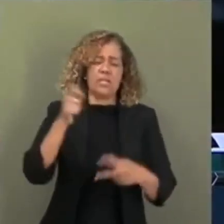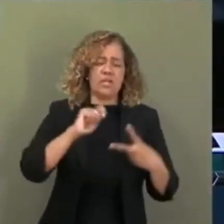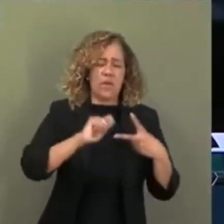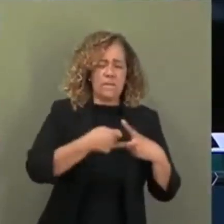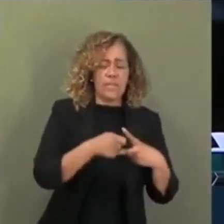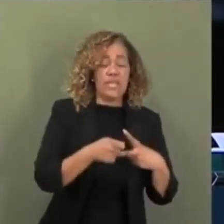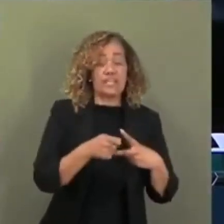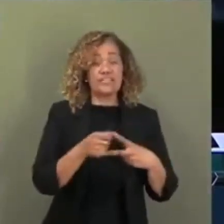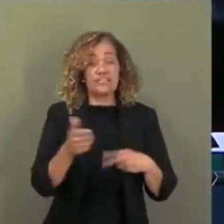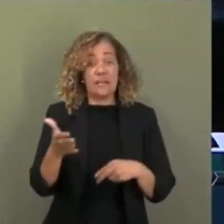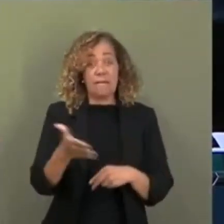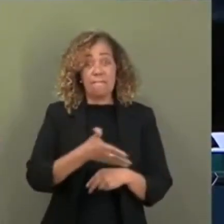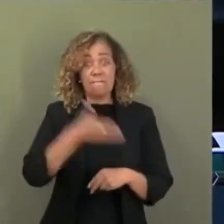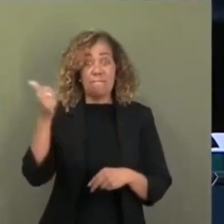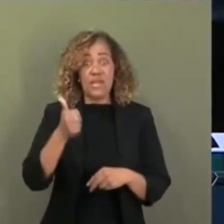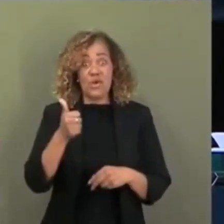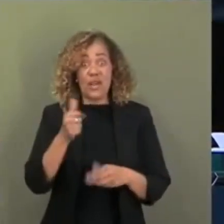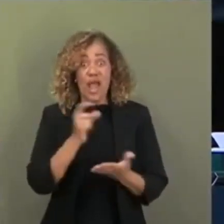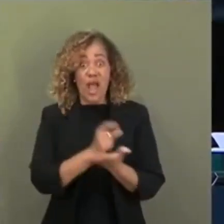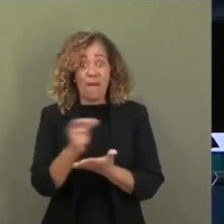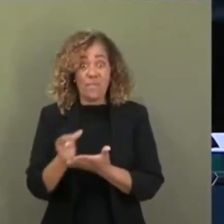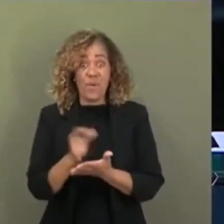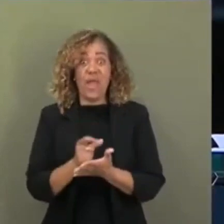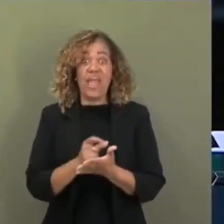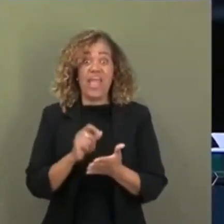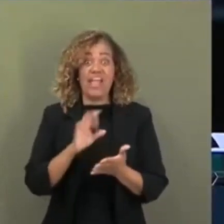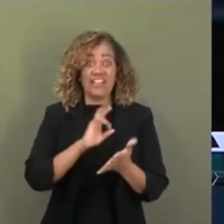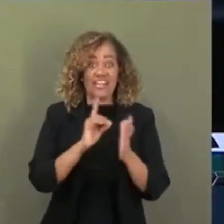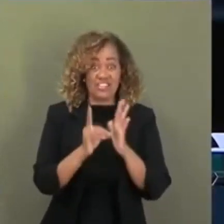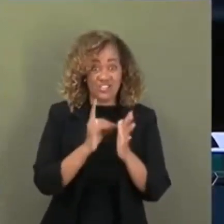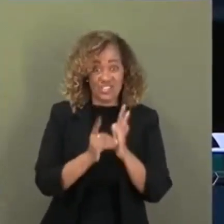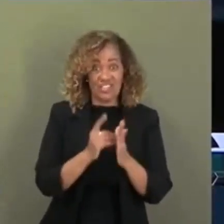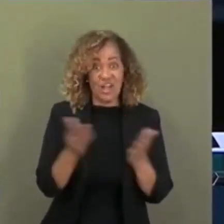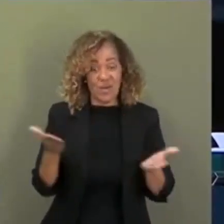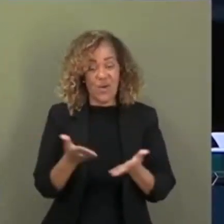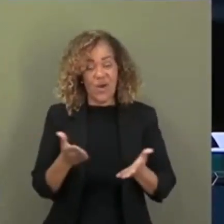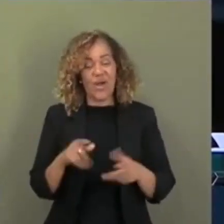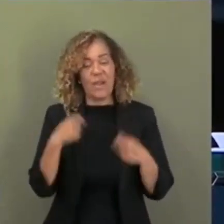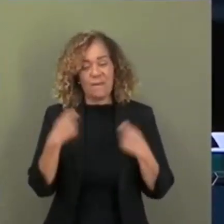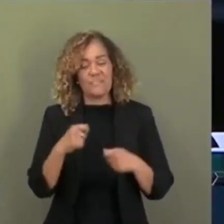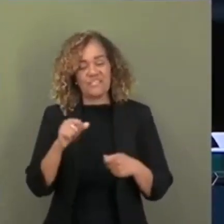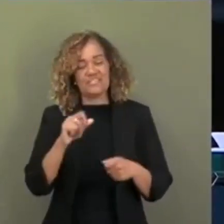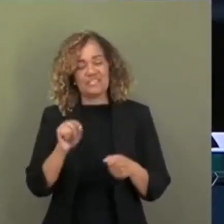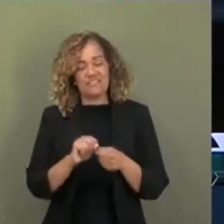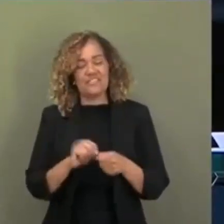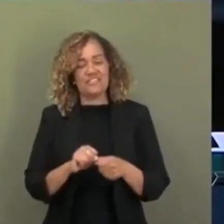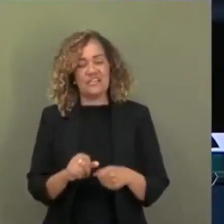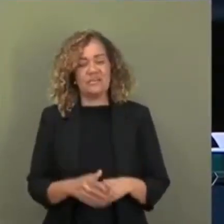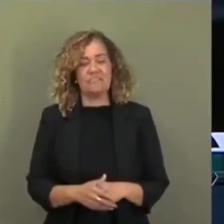Drex. Eu acho que dá para fazer as coisas com equilíbrio, dá para fazer as coisas com eficiência. Então, mas agradeço aos seus comentários.